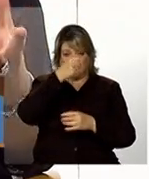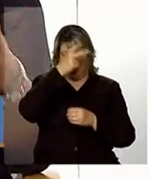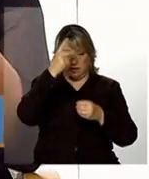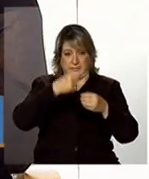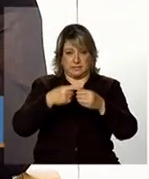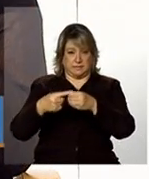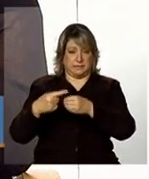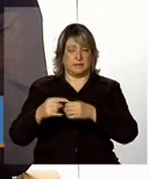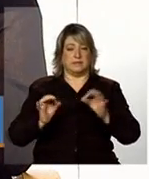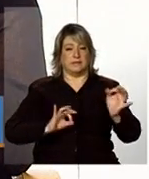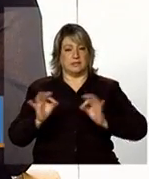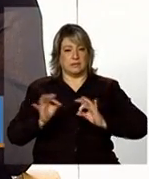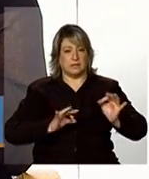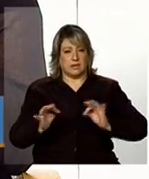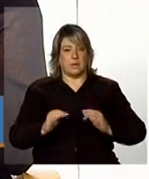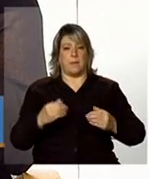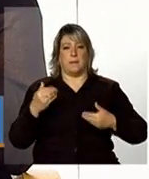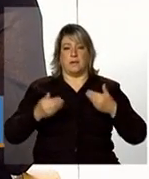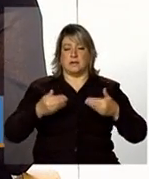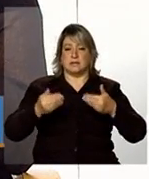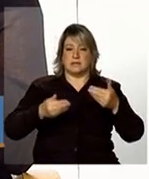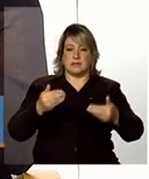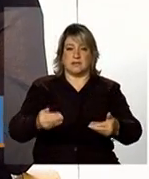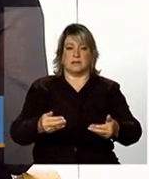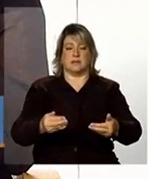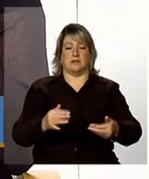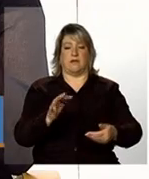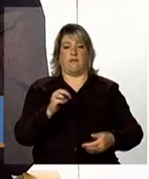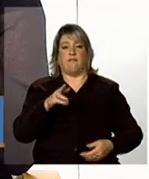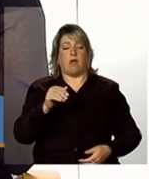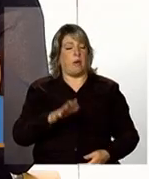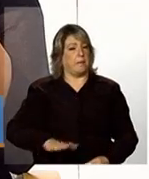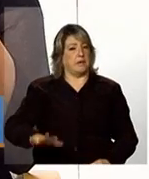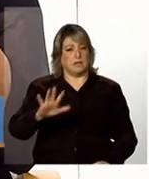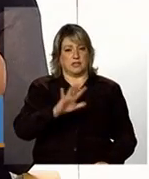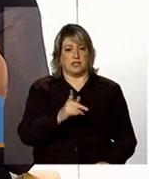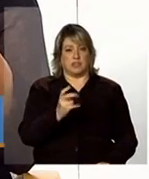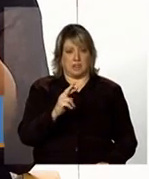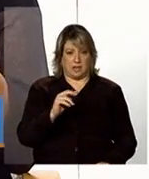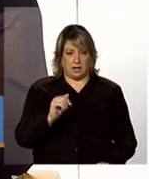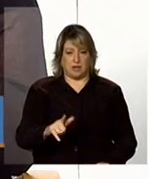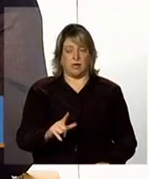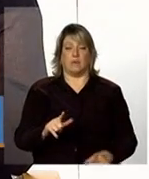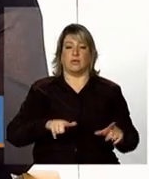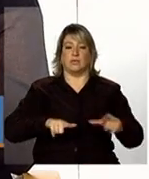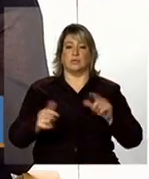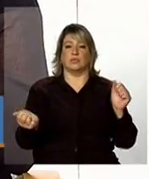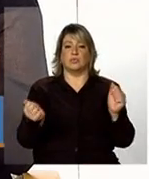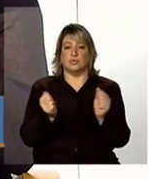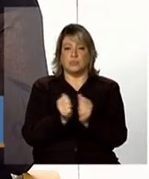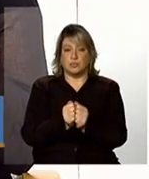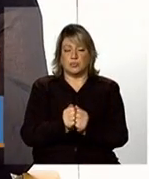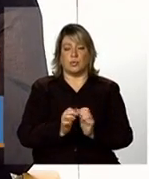o processo de forma geral de de estar atuando junto com os coordenadores do do Bolsa